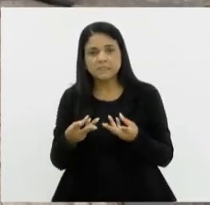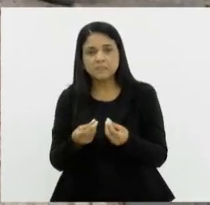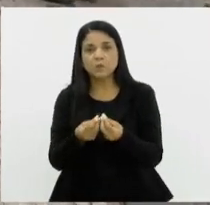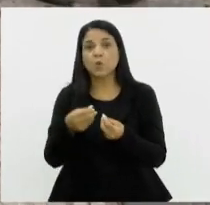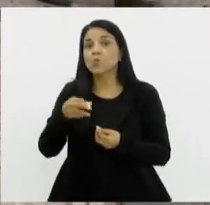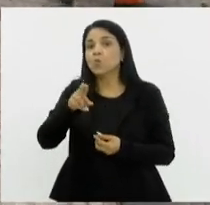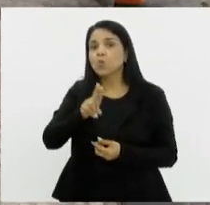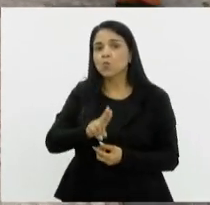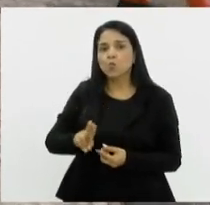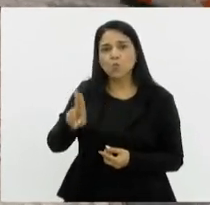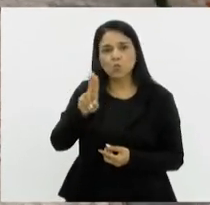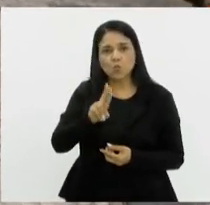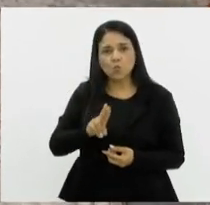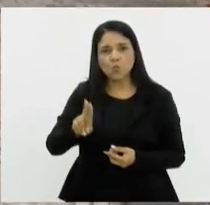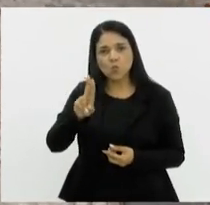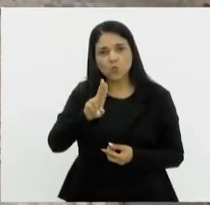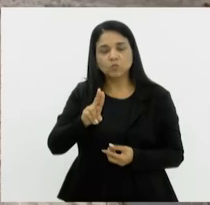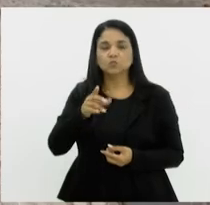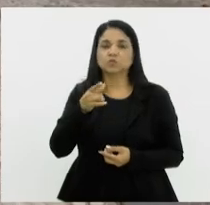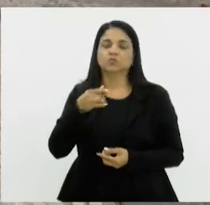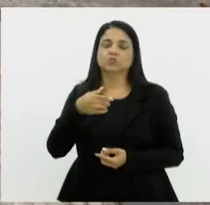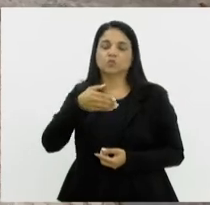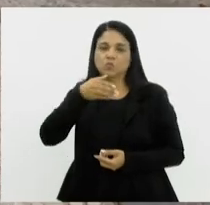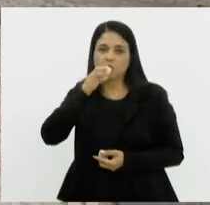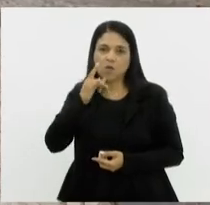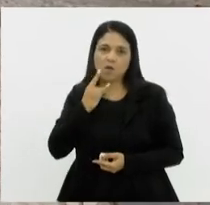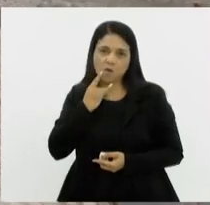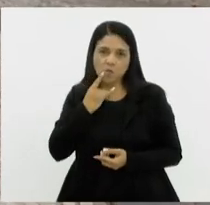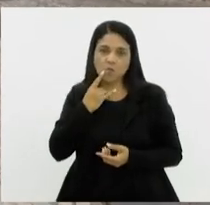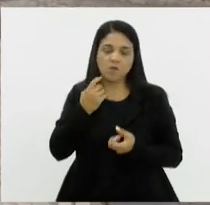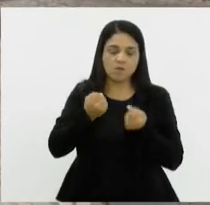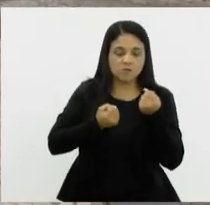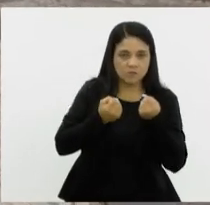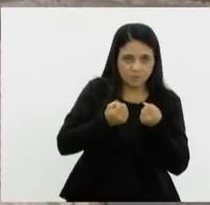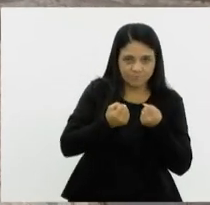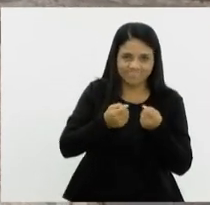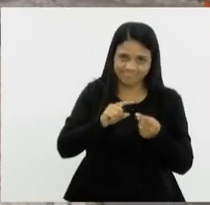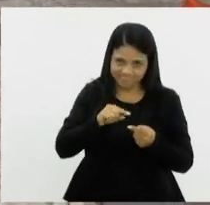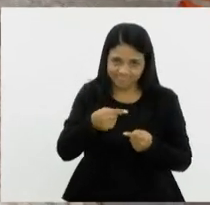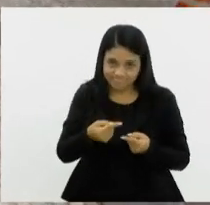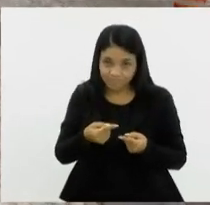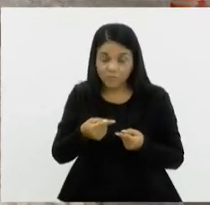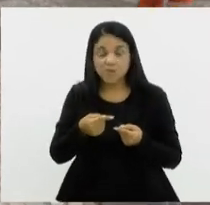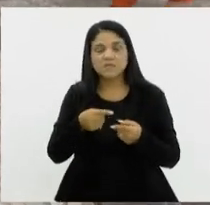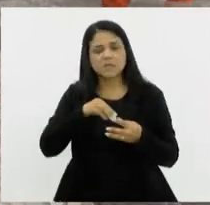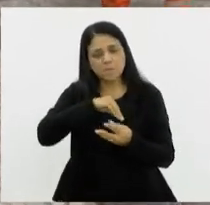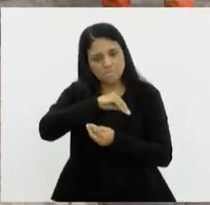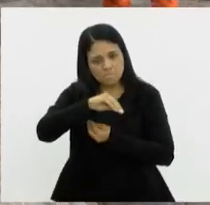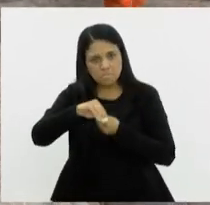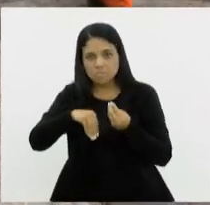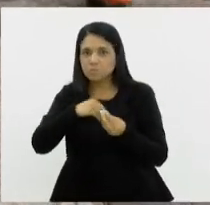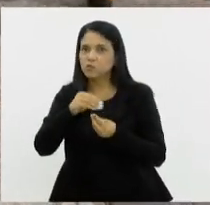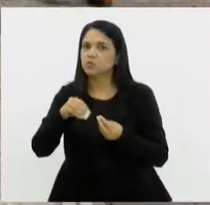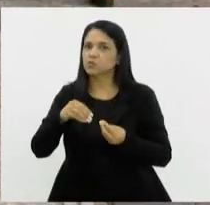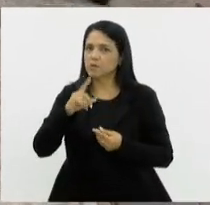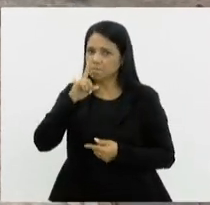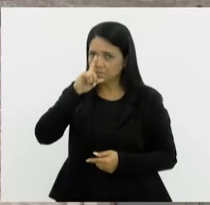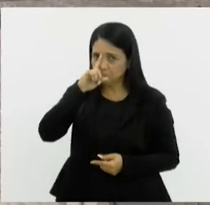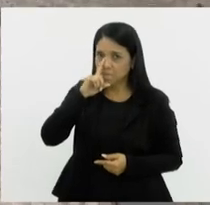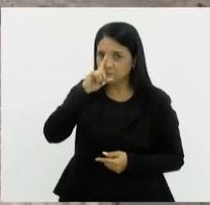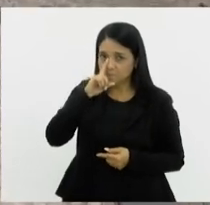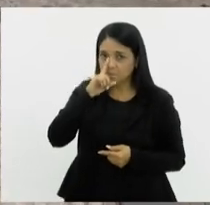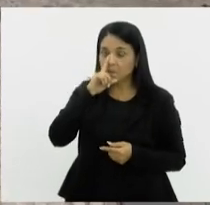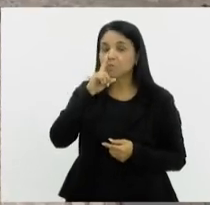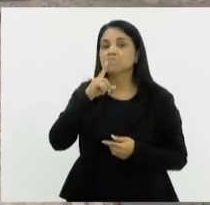uso de álcool e direção. E a gente sabe que isso é uma mistura nociva, que causa